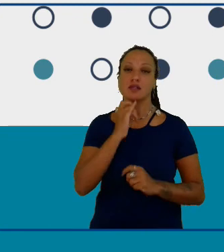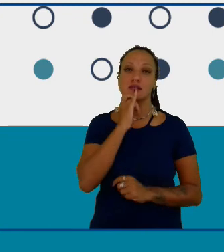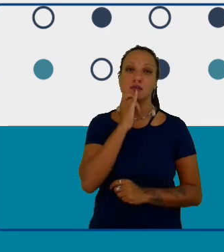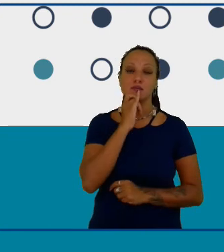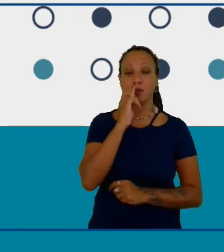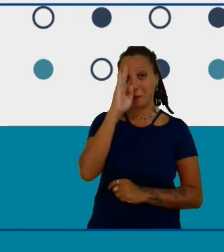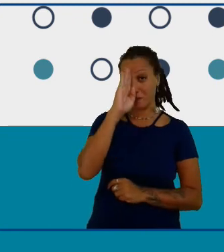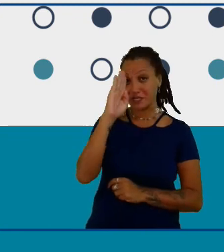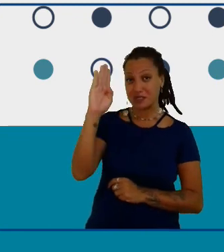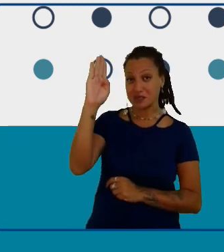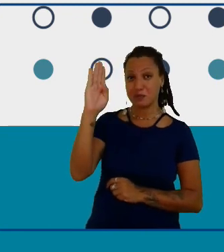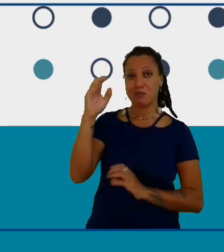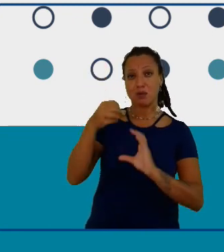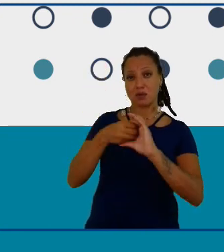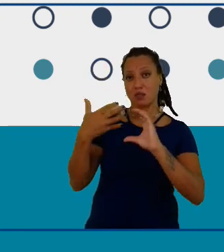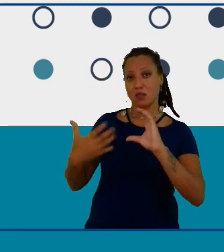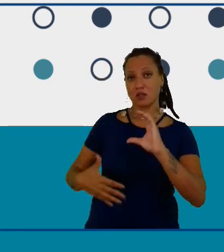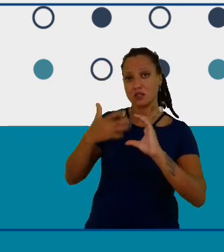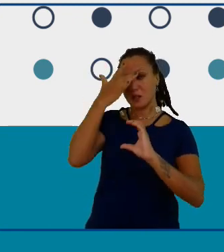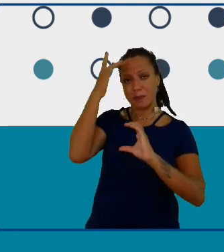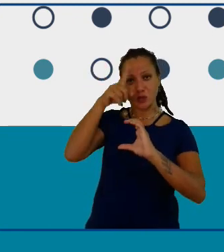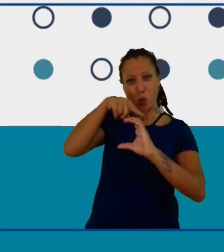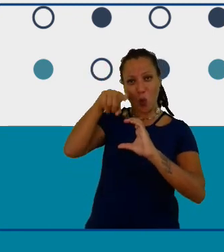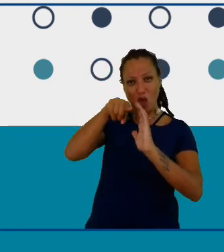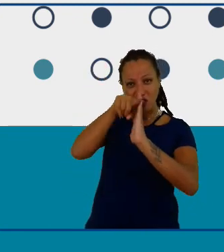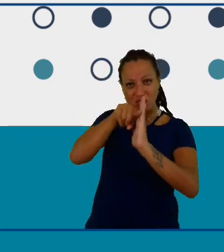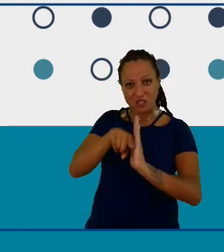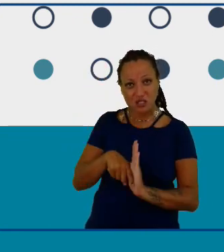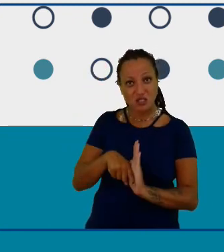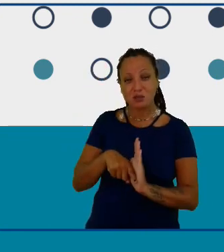a criatividade o cara não tem que ser inteligente não tem que ser